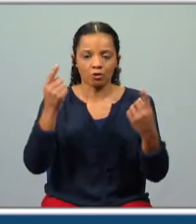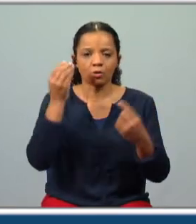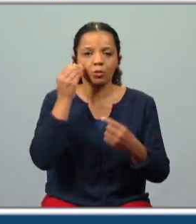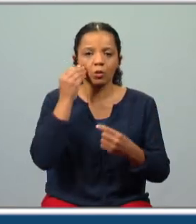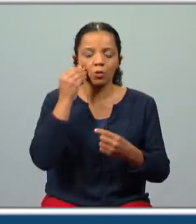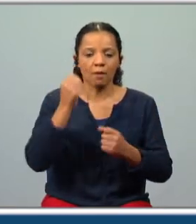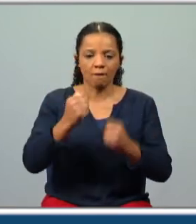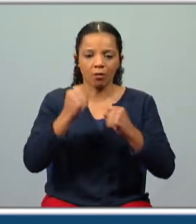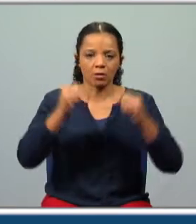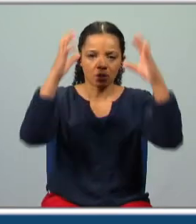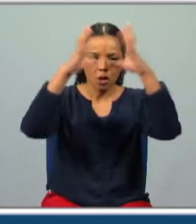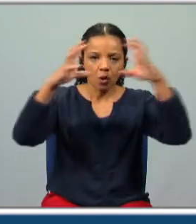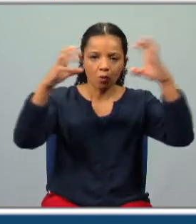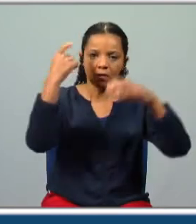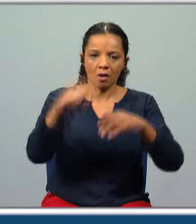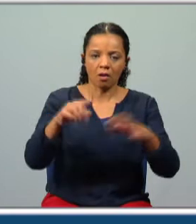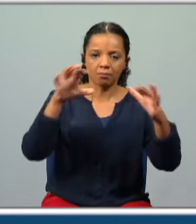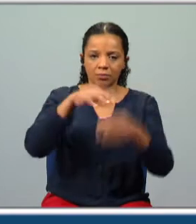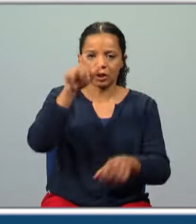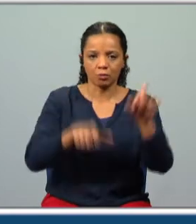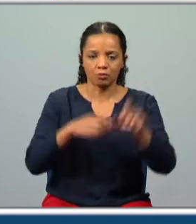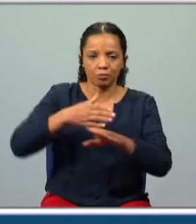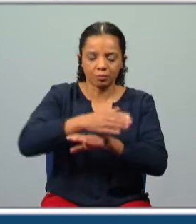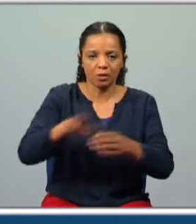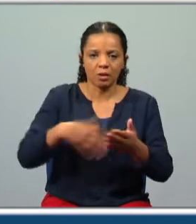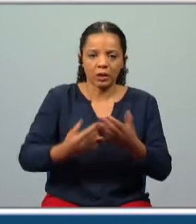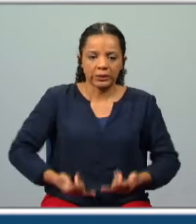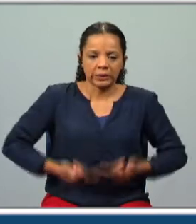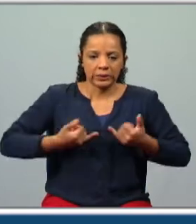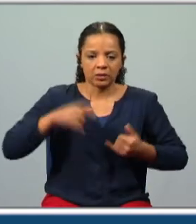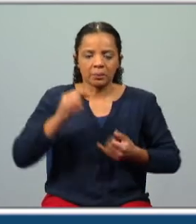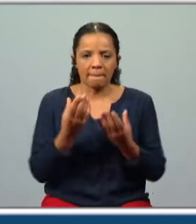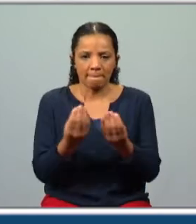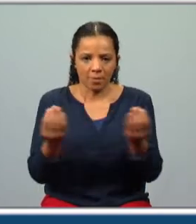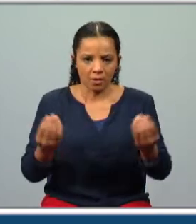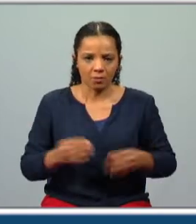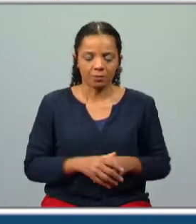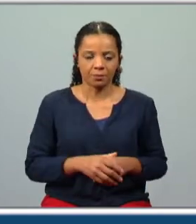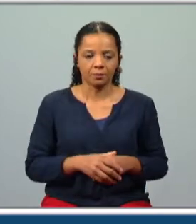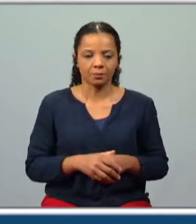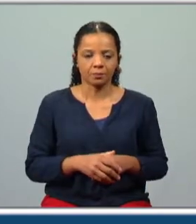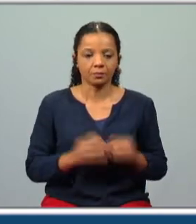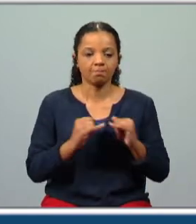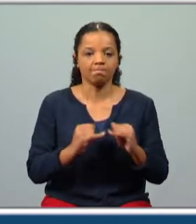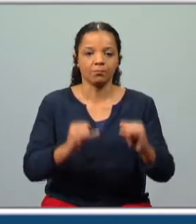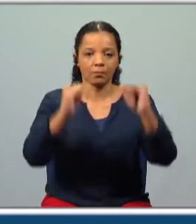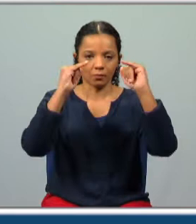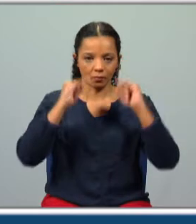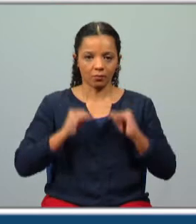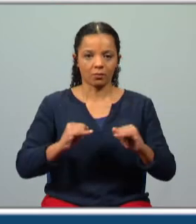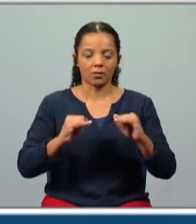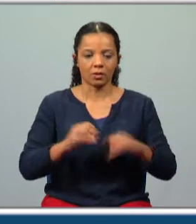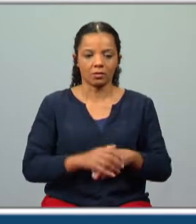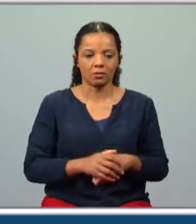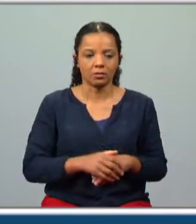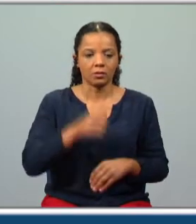o impacto que a nuvem tem sobre a tripulação. Ficaram assustados e com muito medo. E a seguir, repara, temos